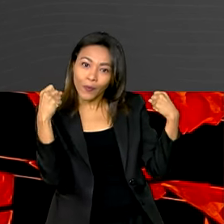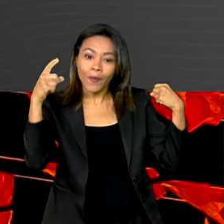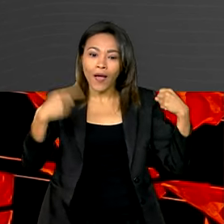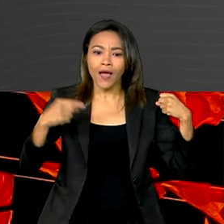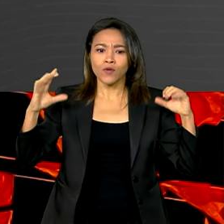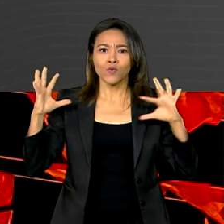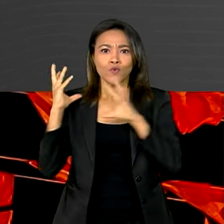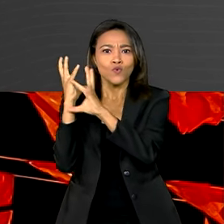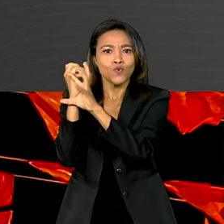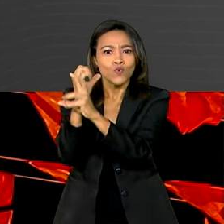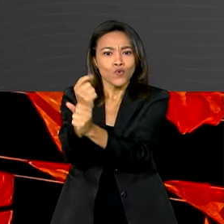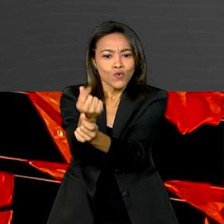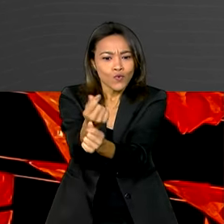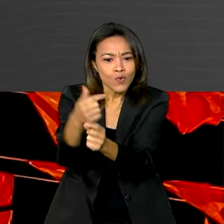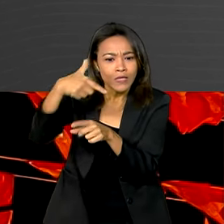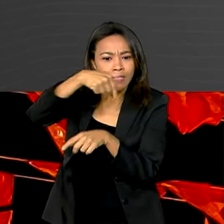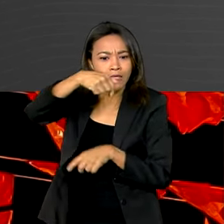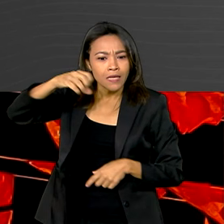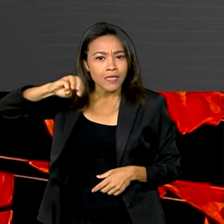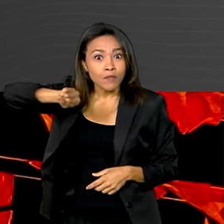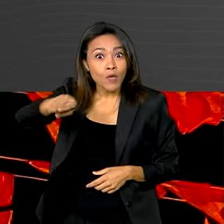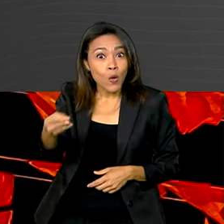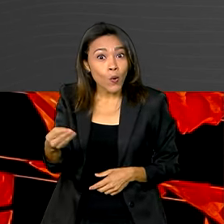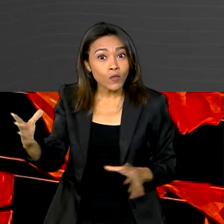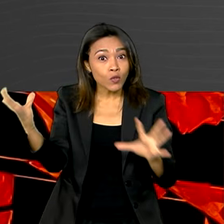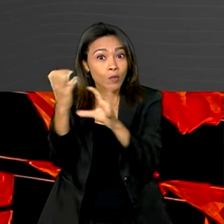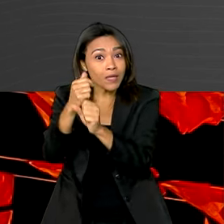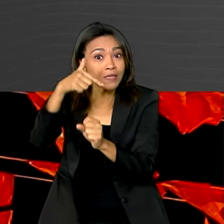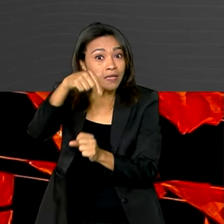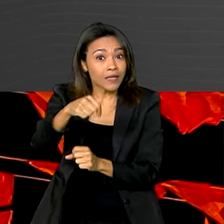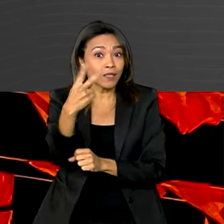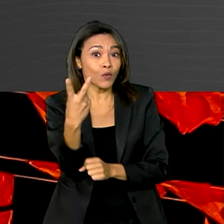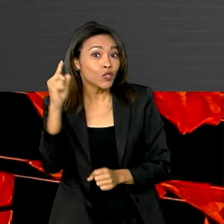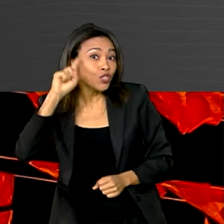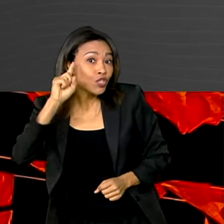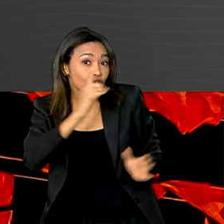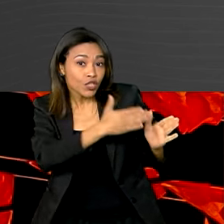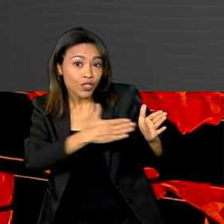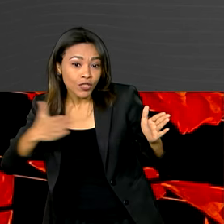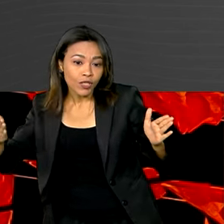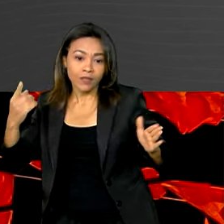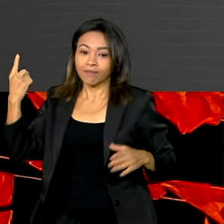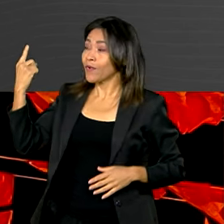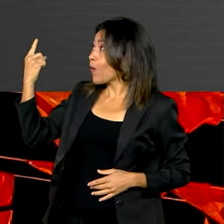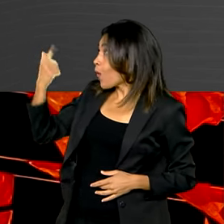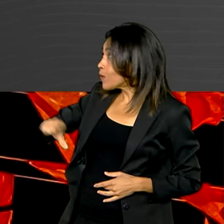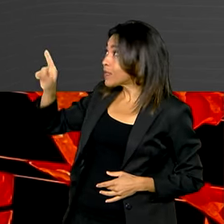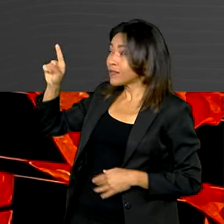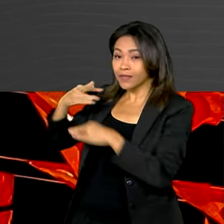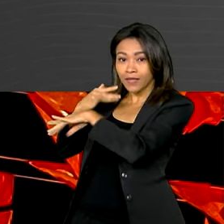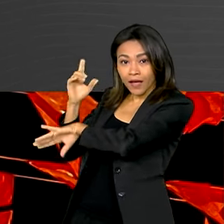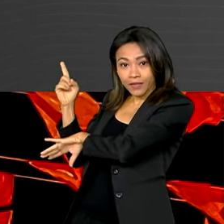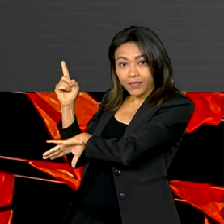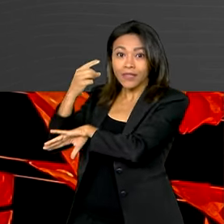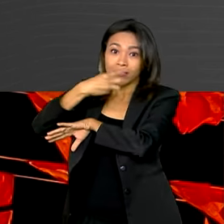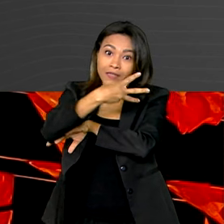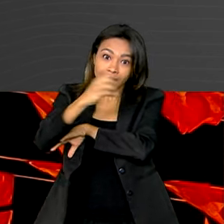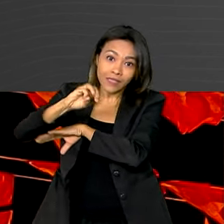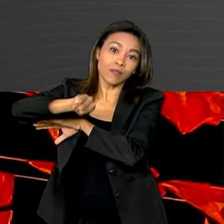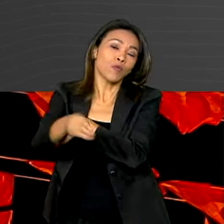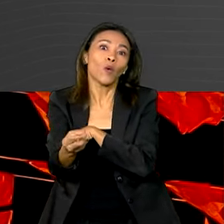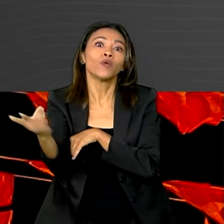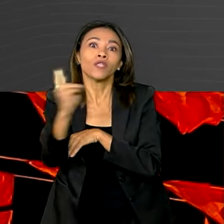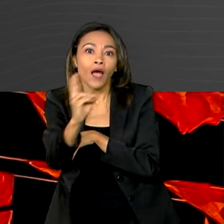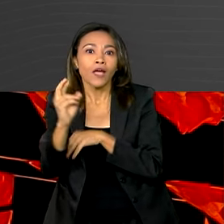milhões de reais em 72 dias de festa. Em Petrolina, são 300 milhões de reais. Mas